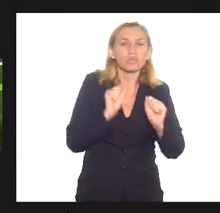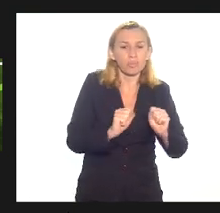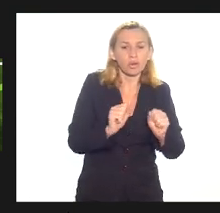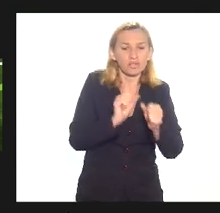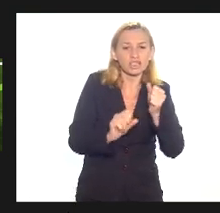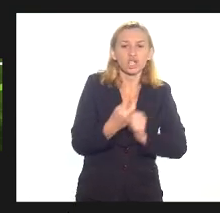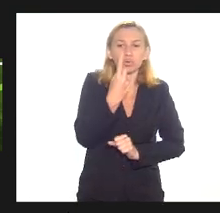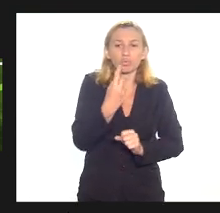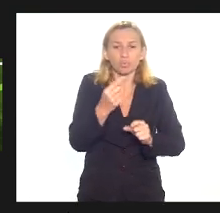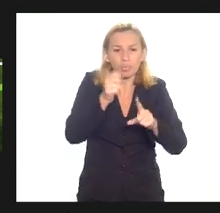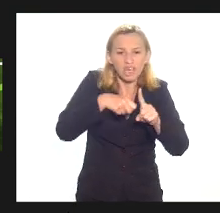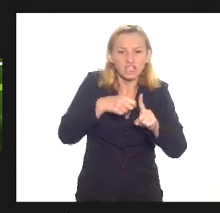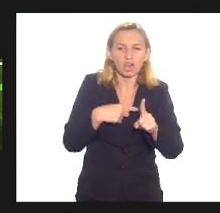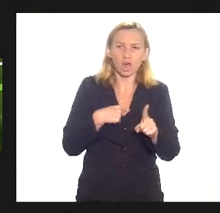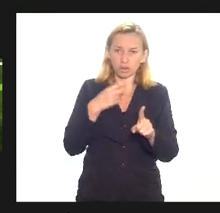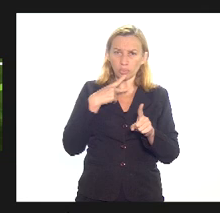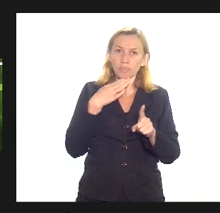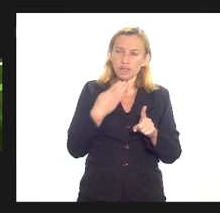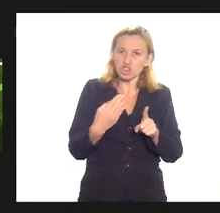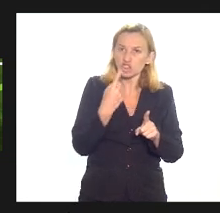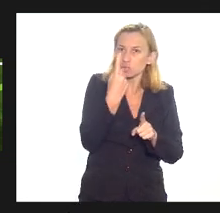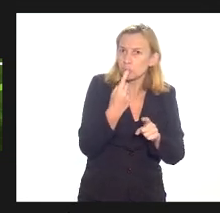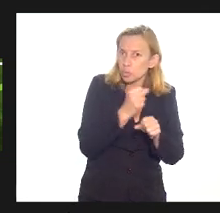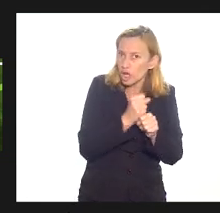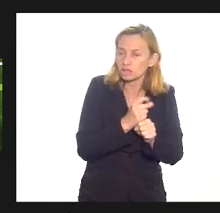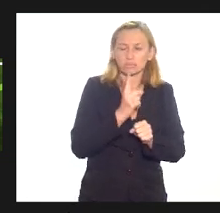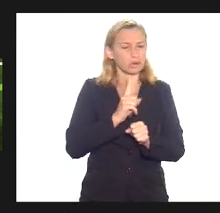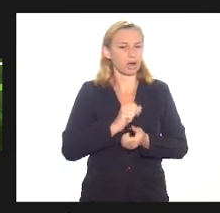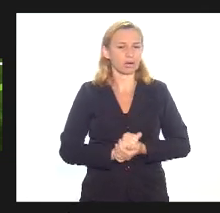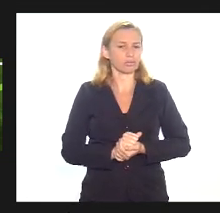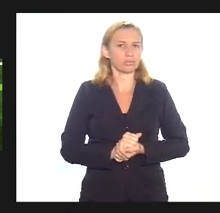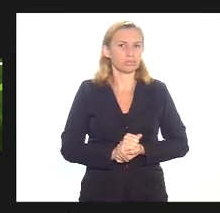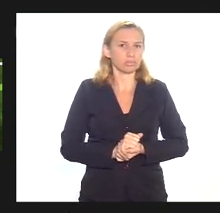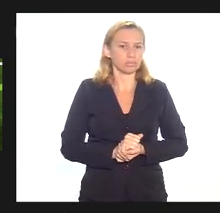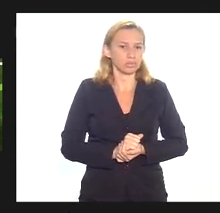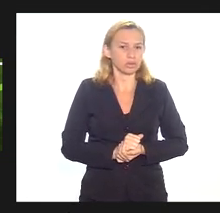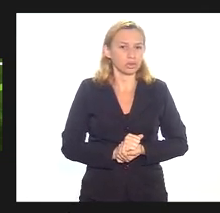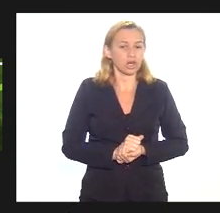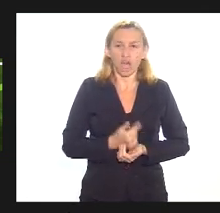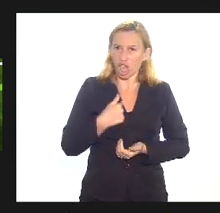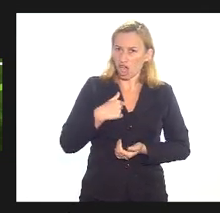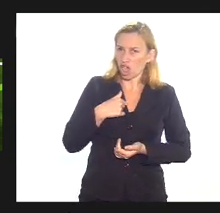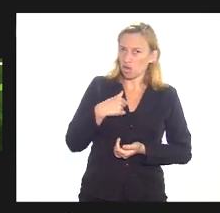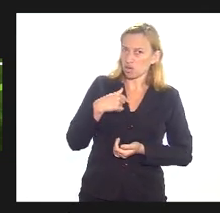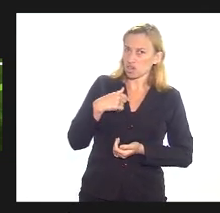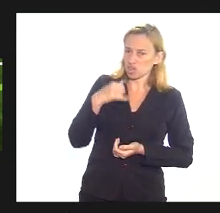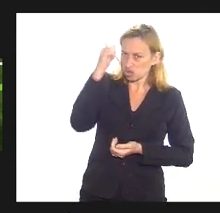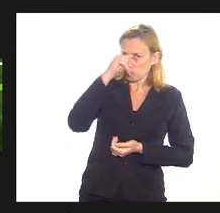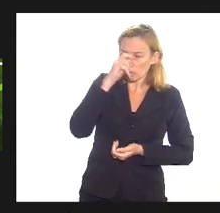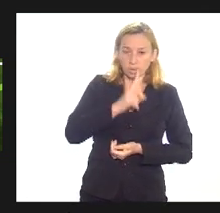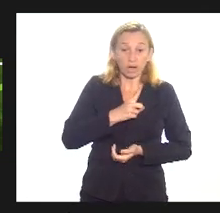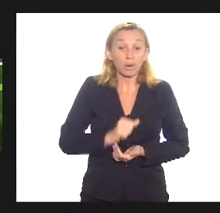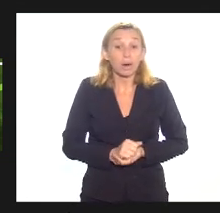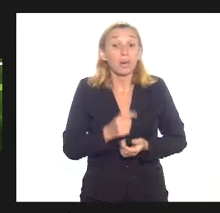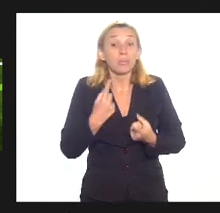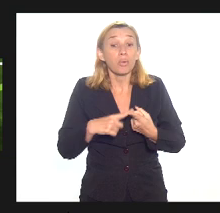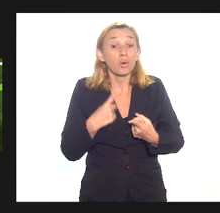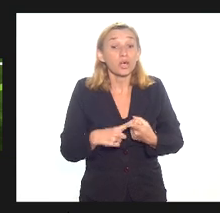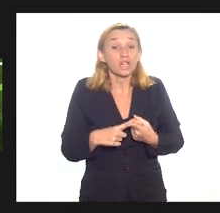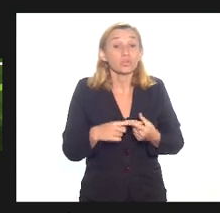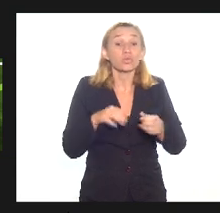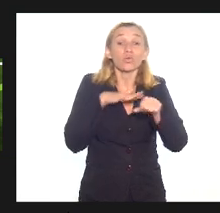não estou dizendo para fazer em um ano não não estou dizendo para fazer em um ano não eu não sou idiota mas por que que não se faz